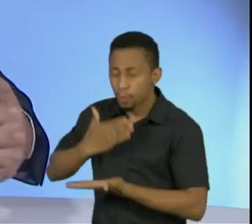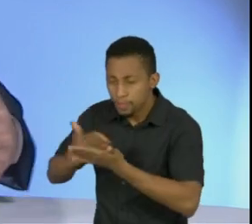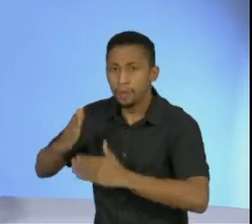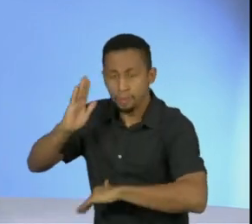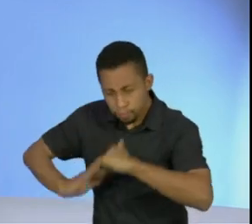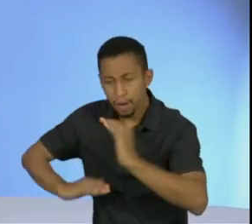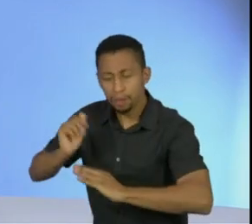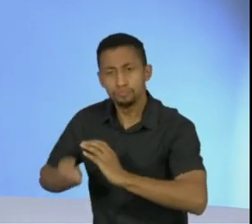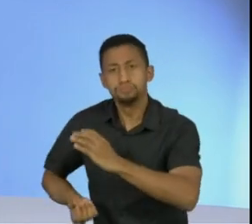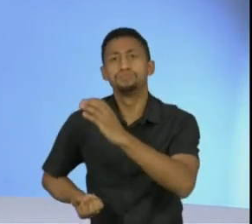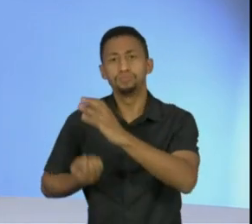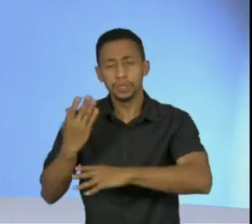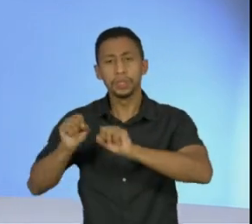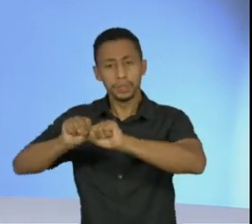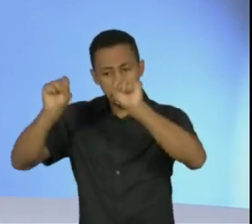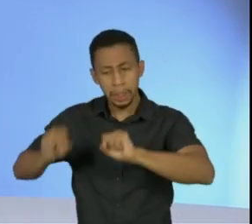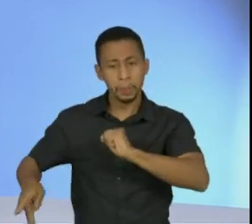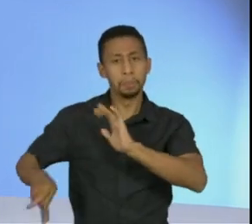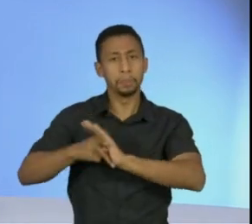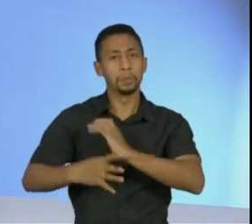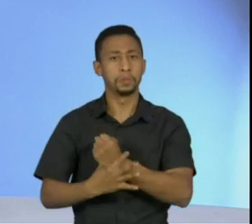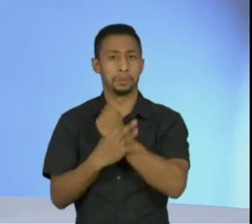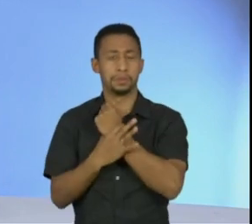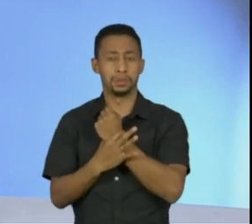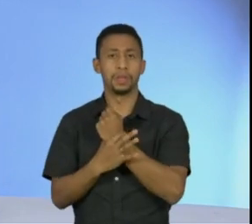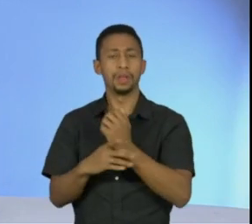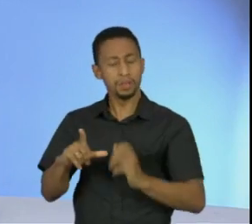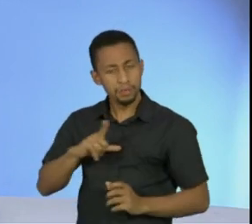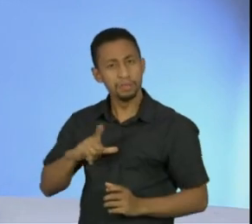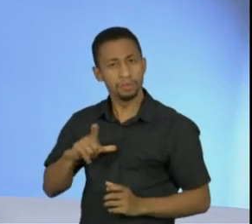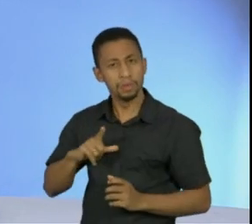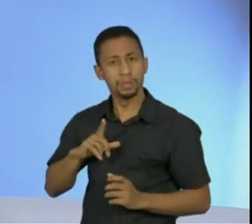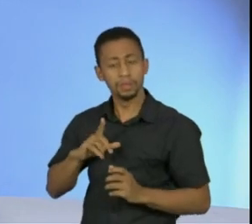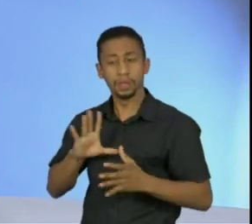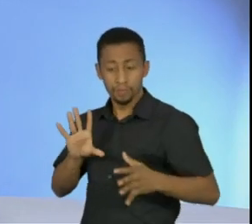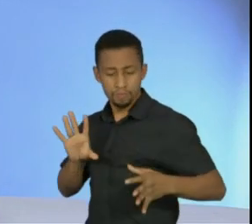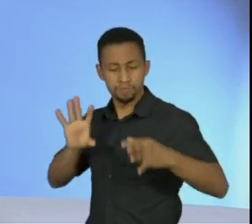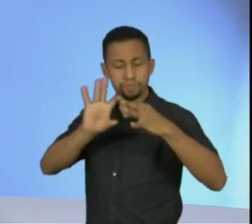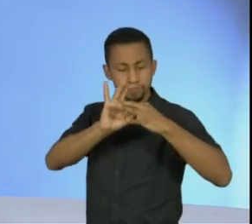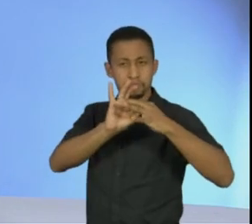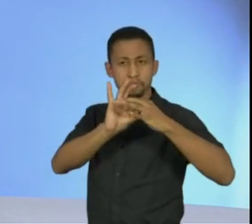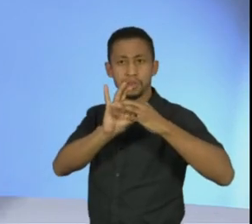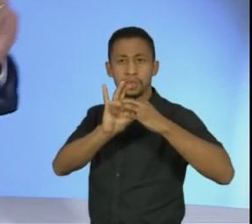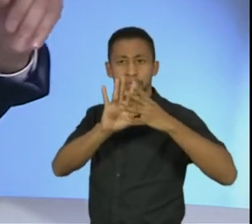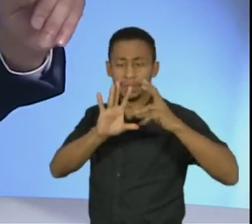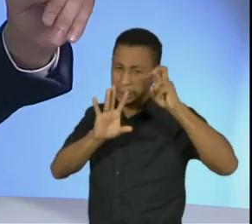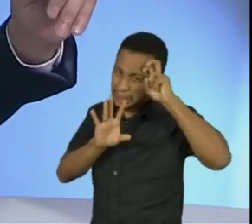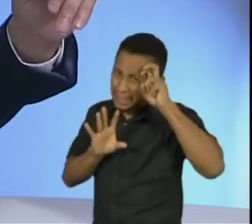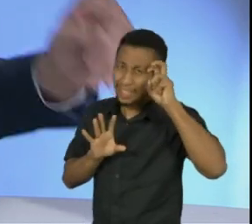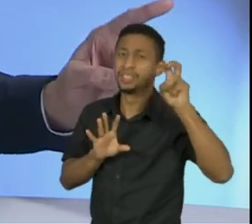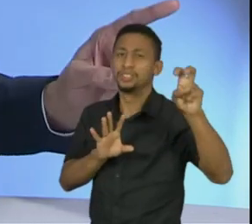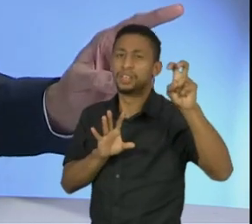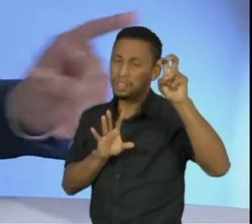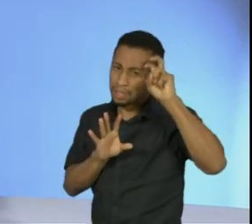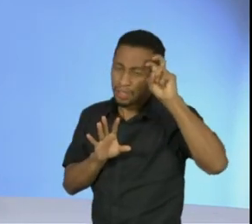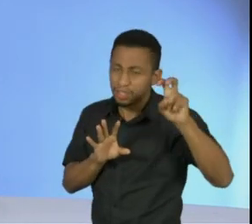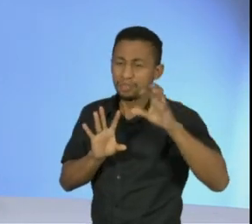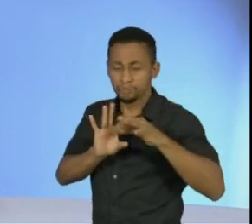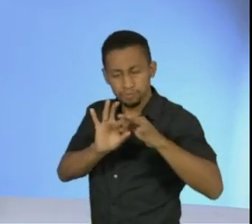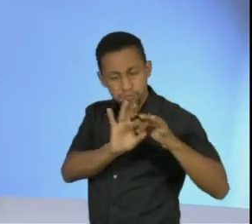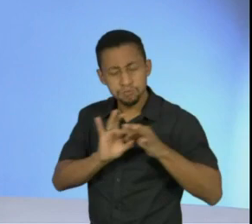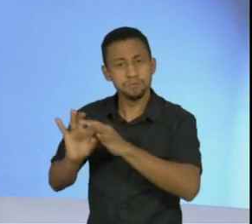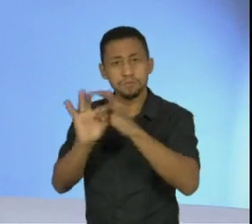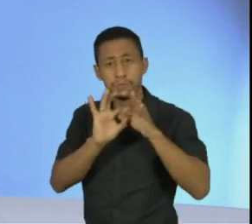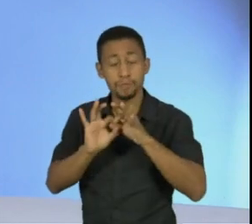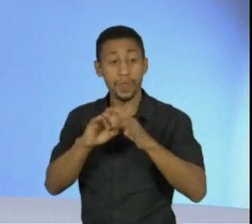pudesse haver uma aproximação dos Estados brasileiros, pudesse ter um sistema integrado de inteligência, porque fica lá no Rio de Janeiro dando